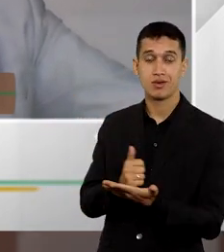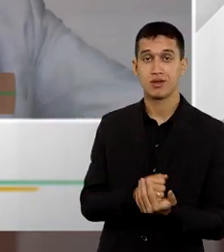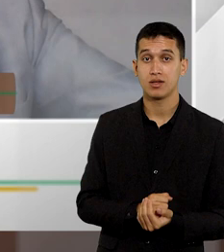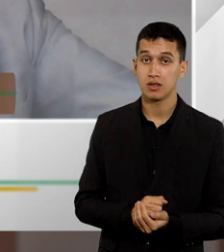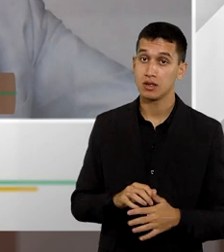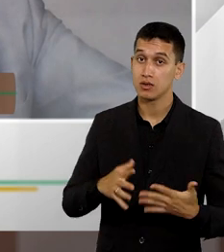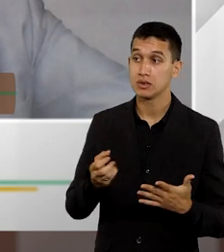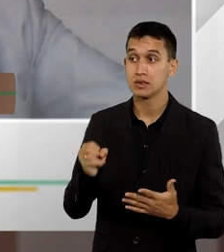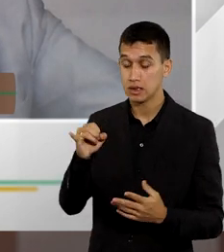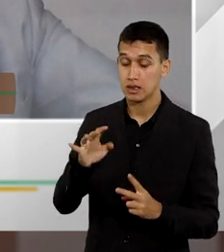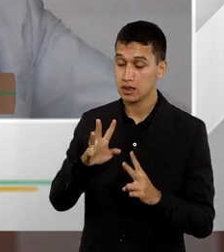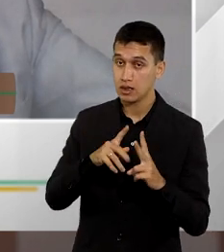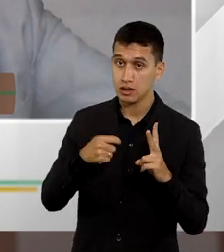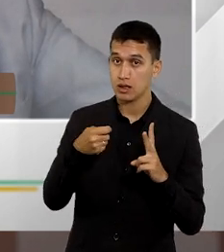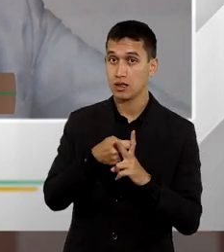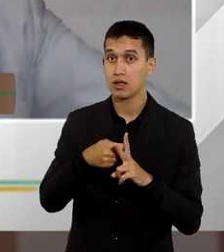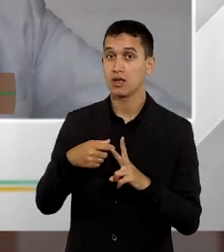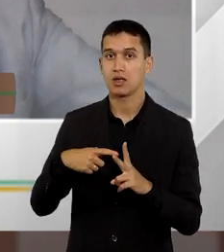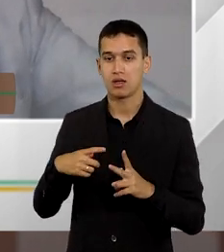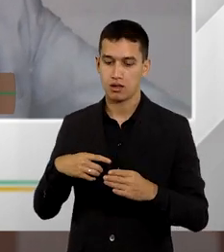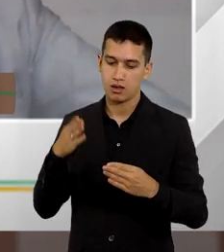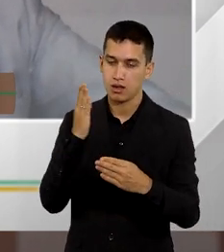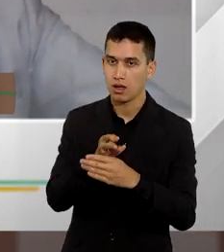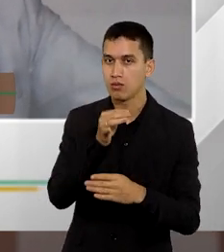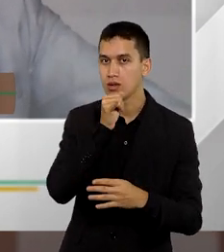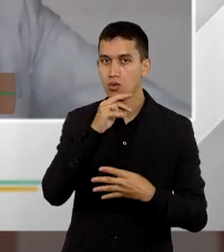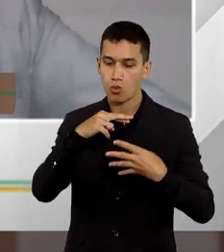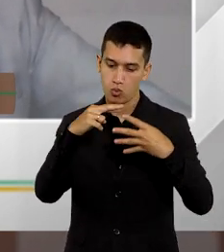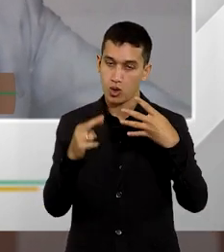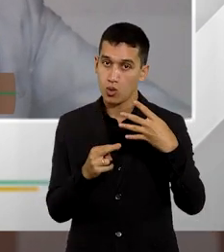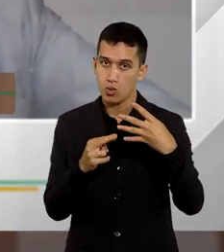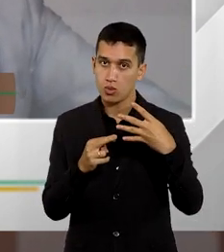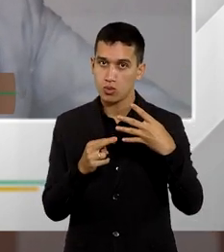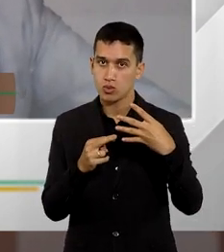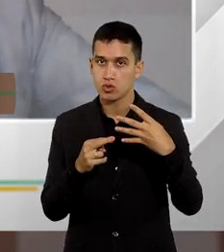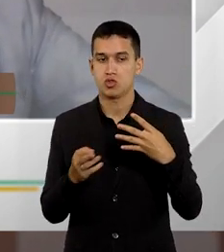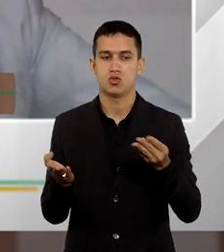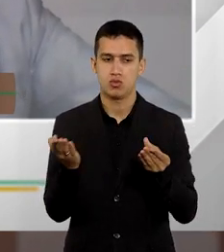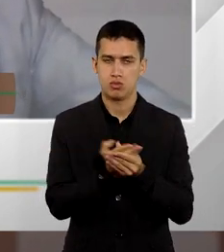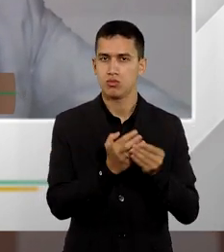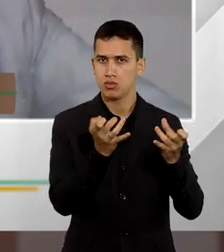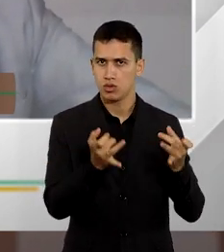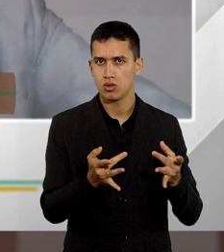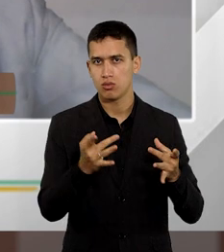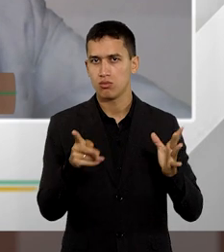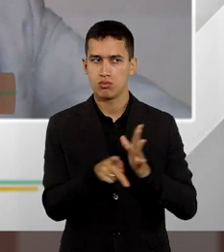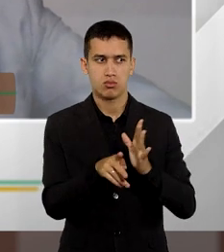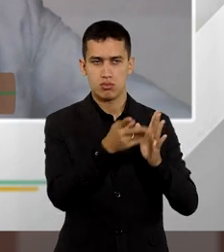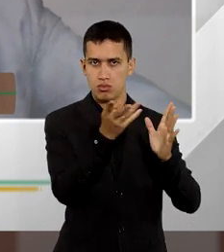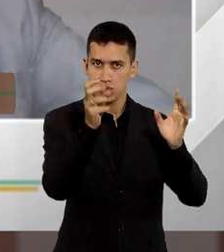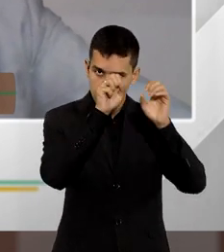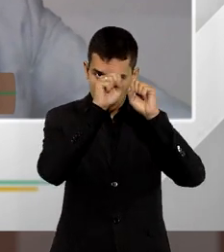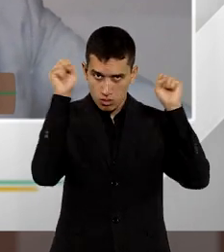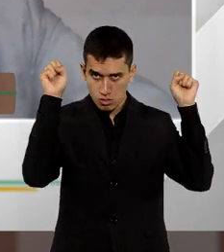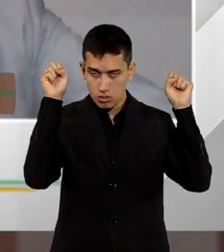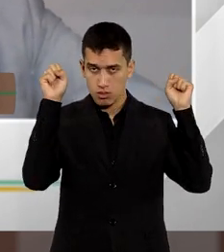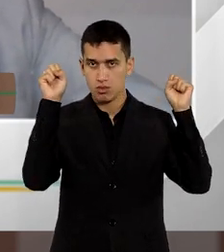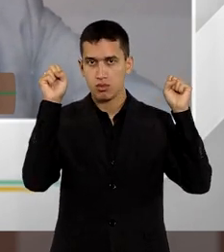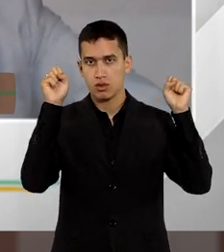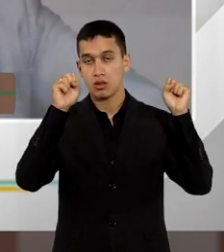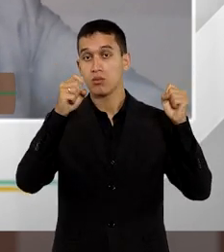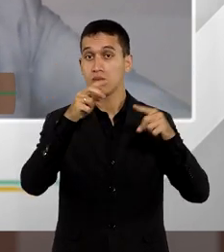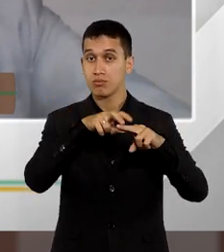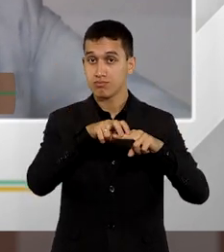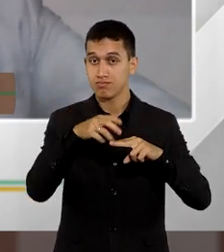petição indeferida entrar com recurso, por exemplo, de apelação para o tribunal, e por conta desse recurso de